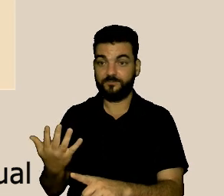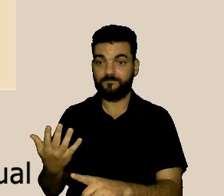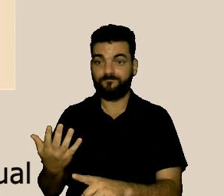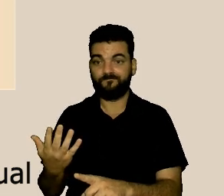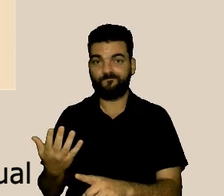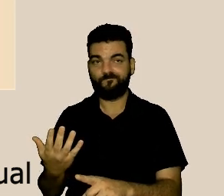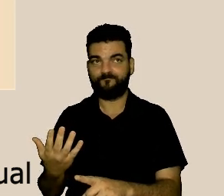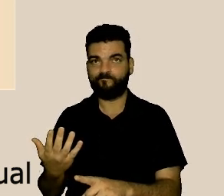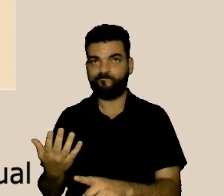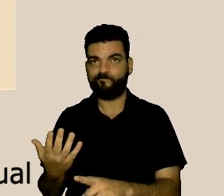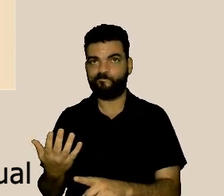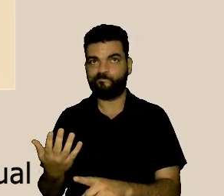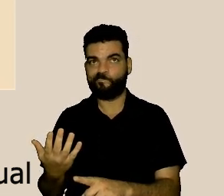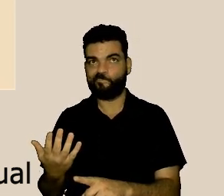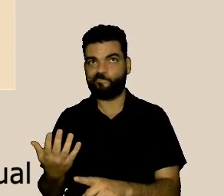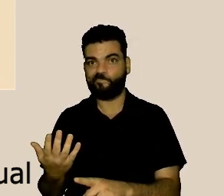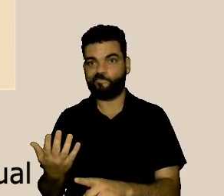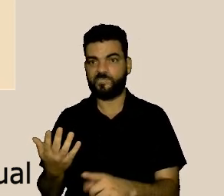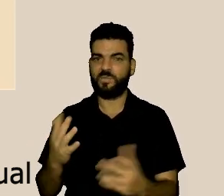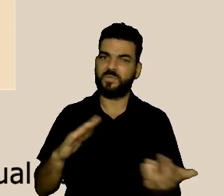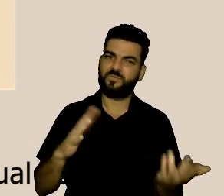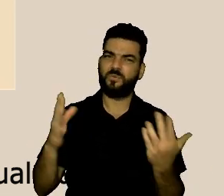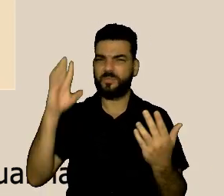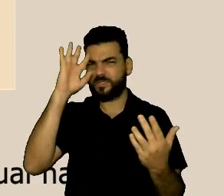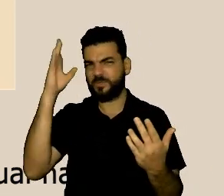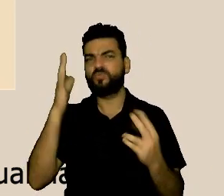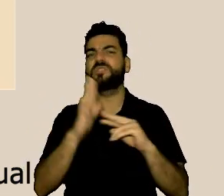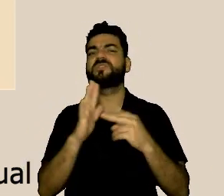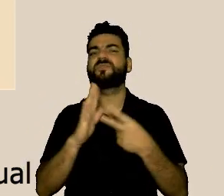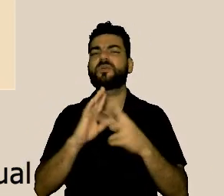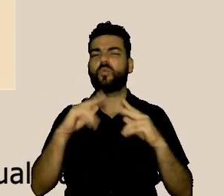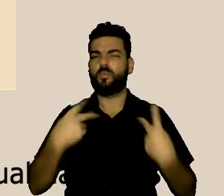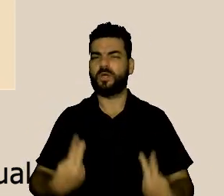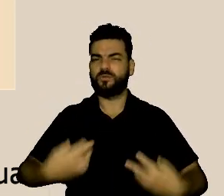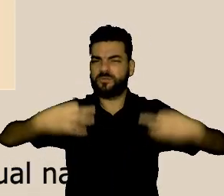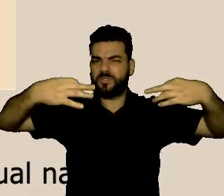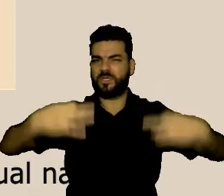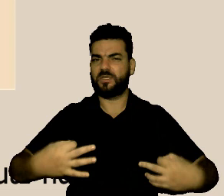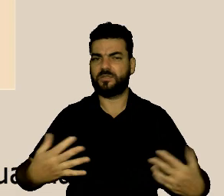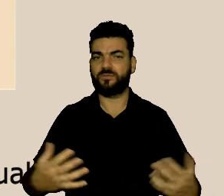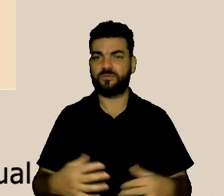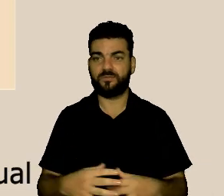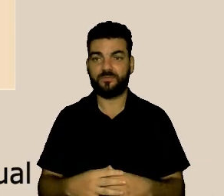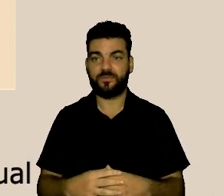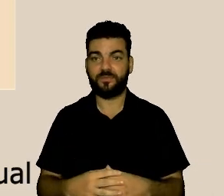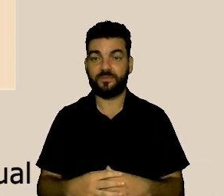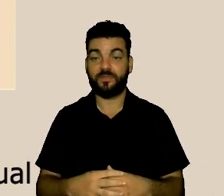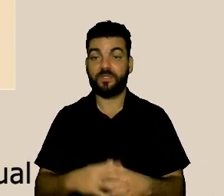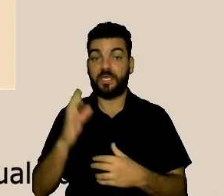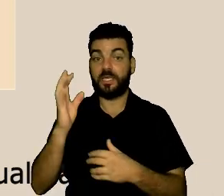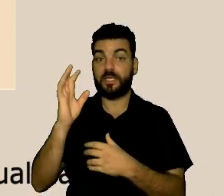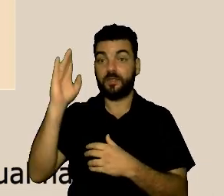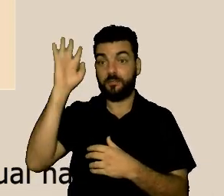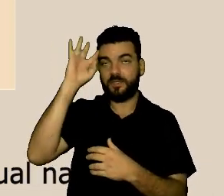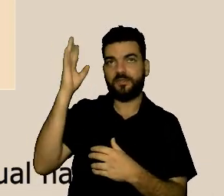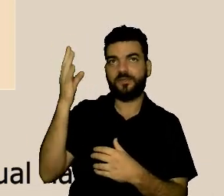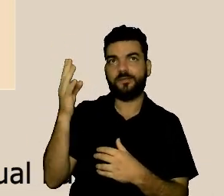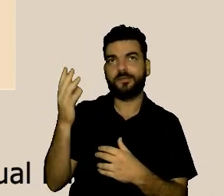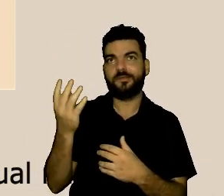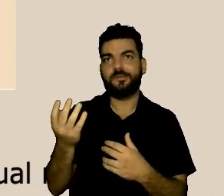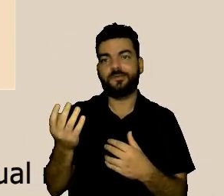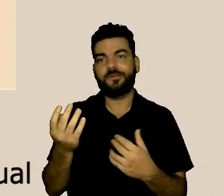gente foi a gente tem um ideal de ser humano e dentro deste ideal de ser humano